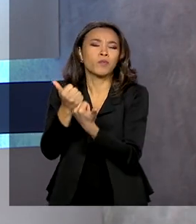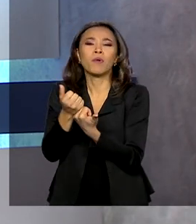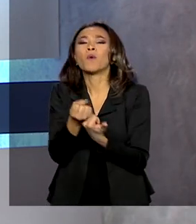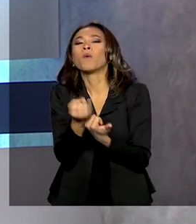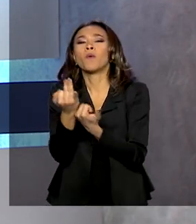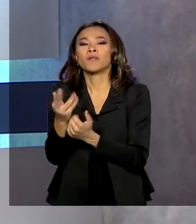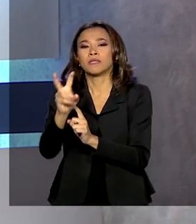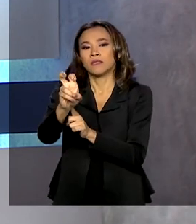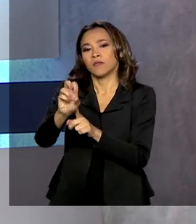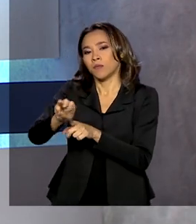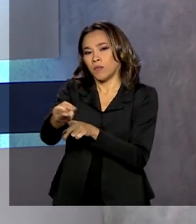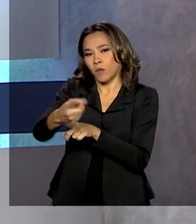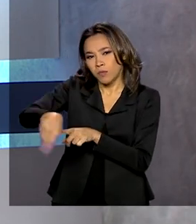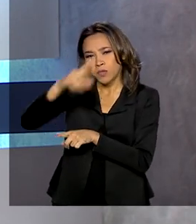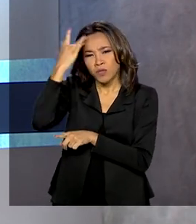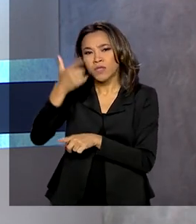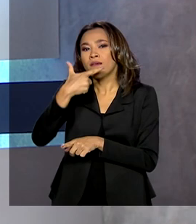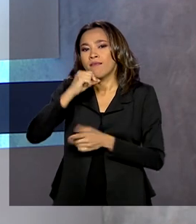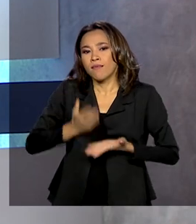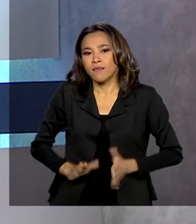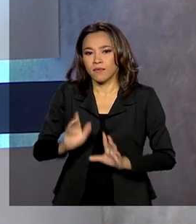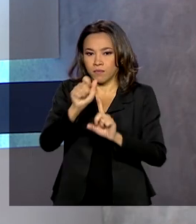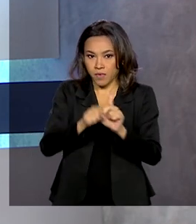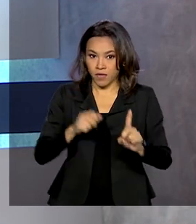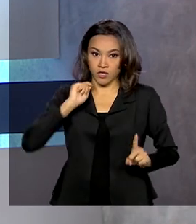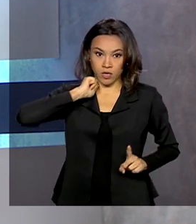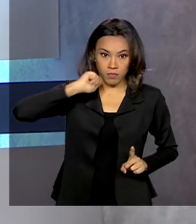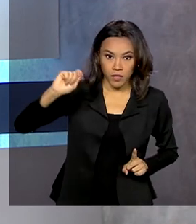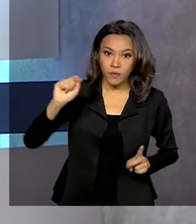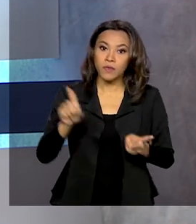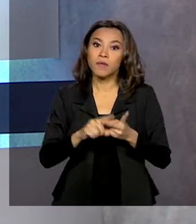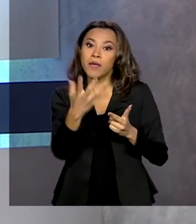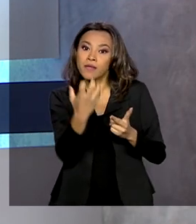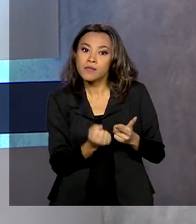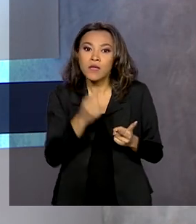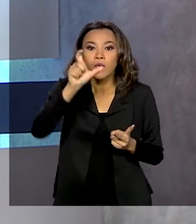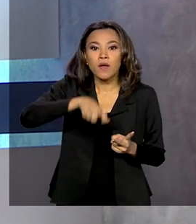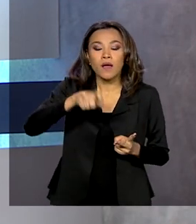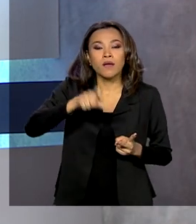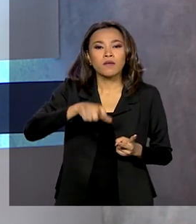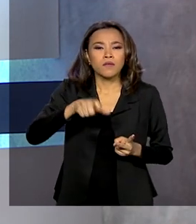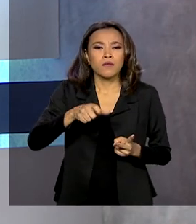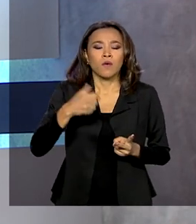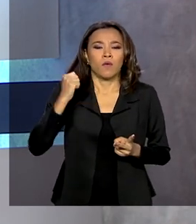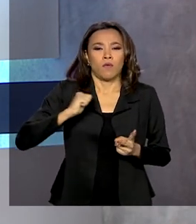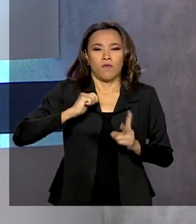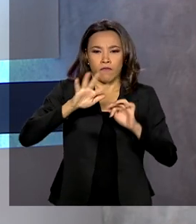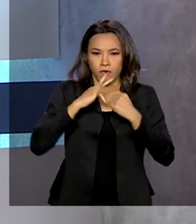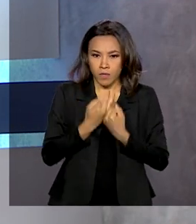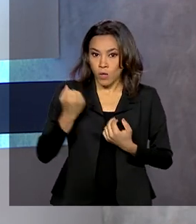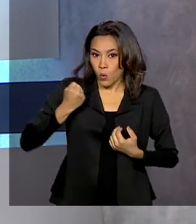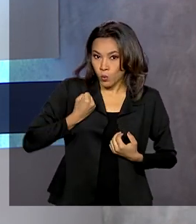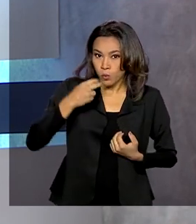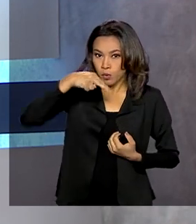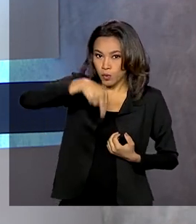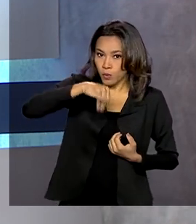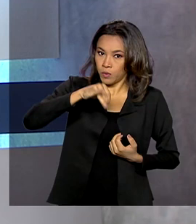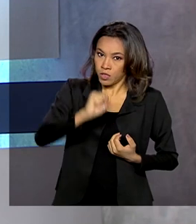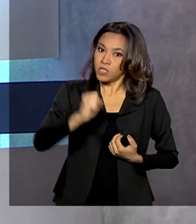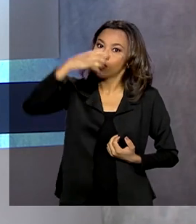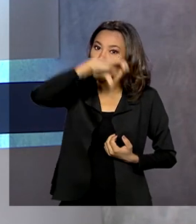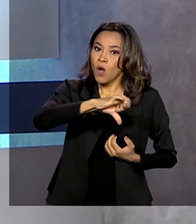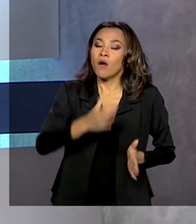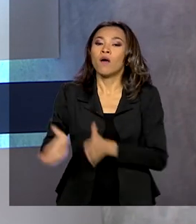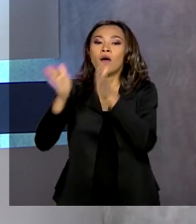de brasileiros. São trabalhadores nascidos em abril e beneficiários do Bolsa Família com o NIS Final 9. E amanhã, sábado, a Caixa